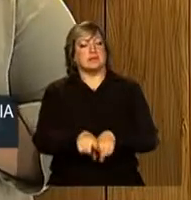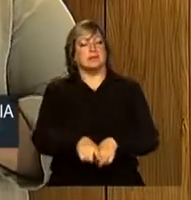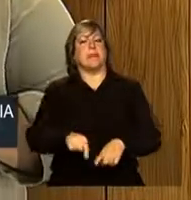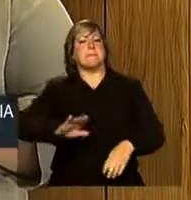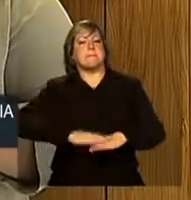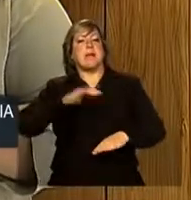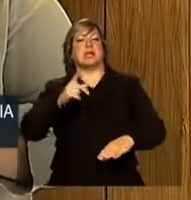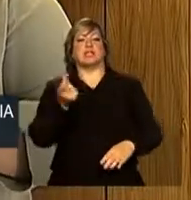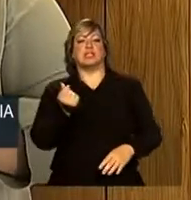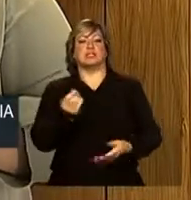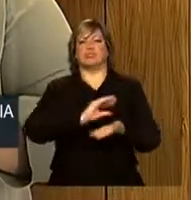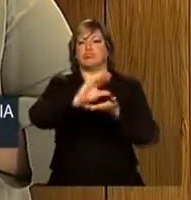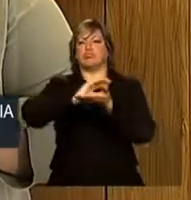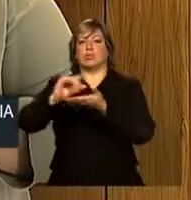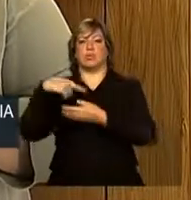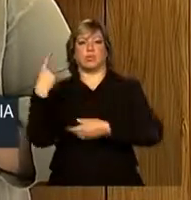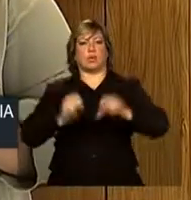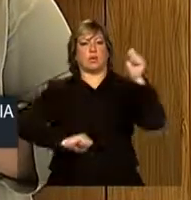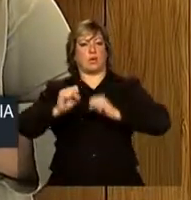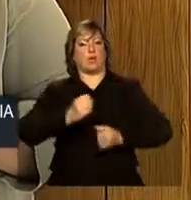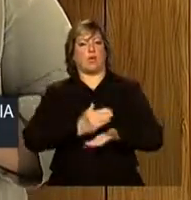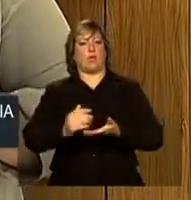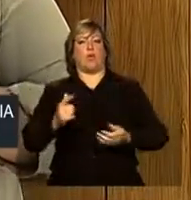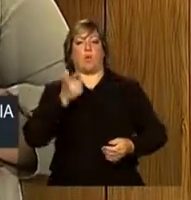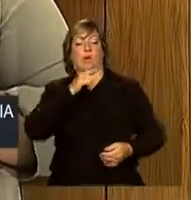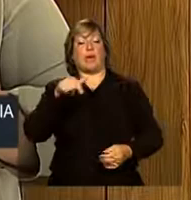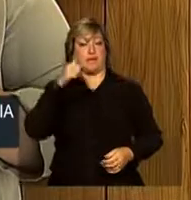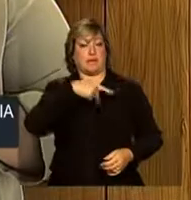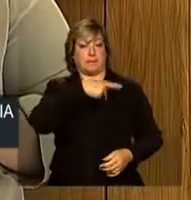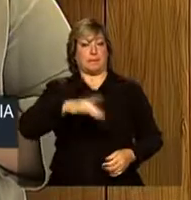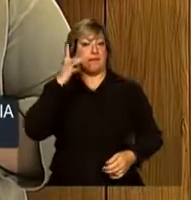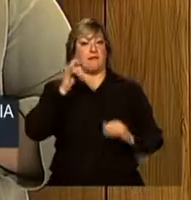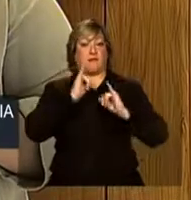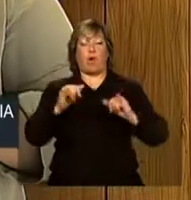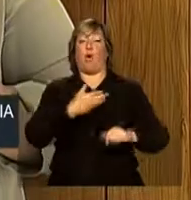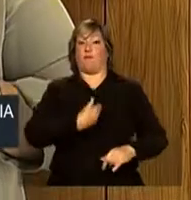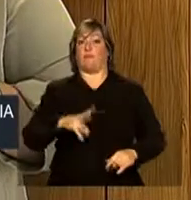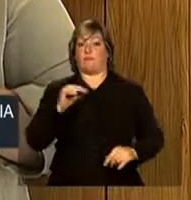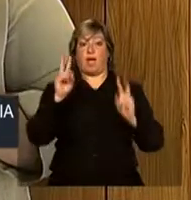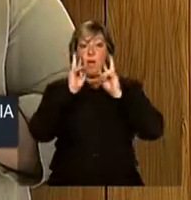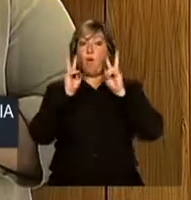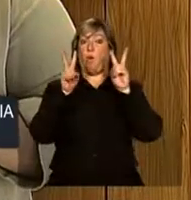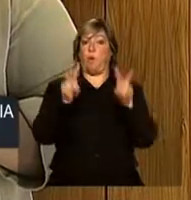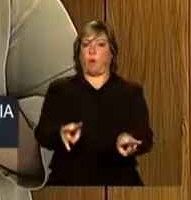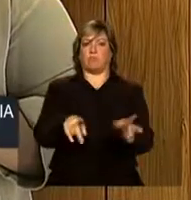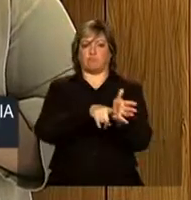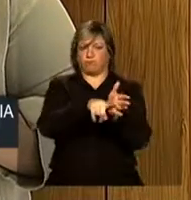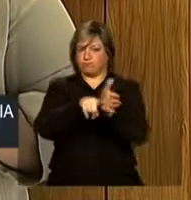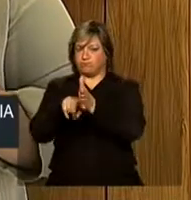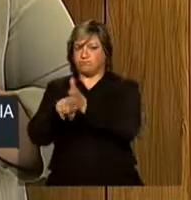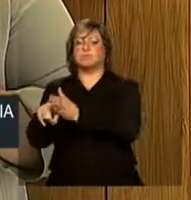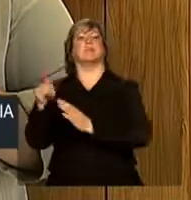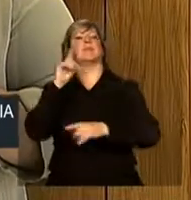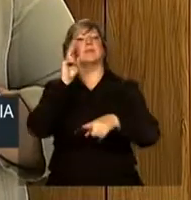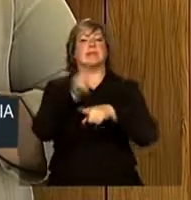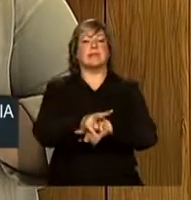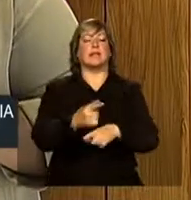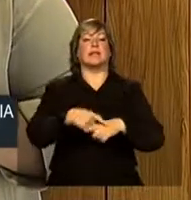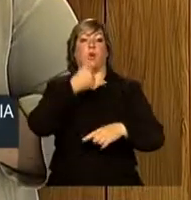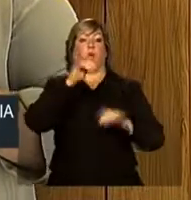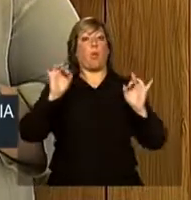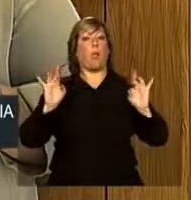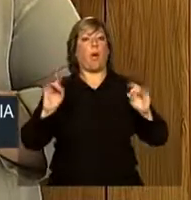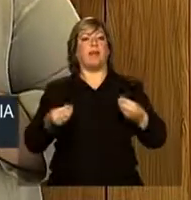concessionárias invistam em energia elétrica. E ela alertou que o governo vai ficar de olho, vai haver fiscalização para que a energia de